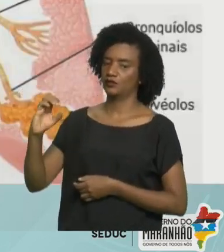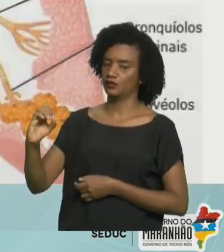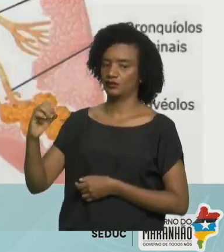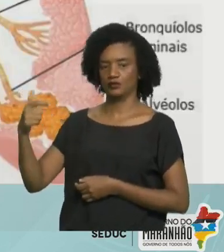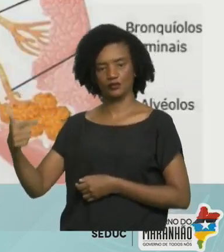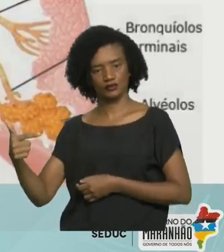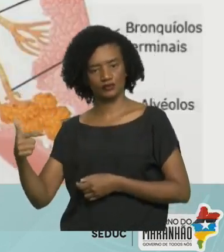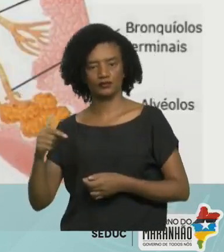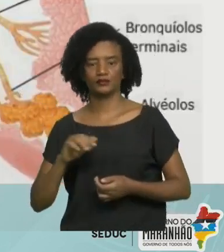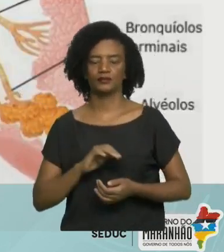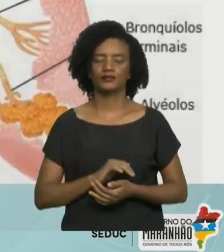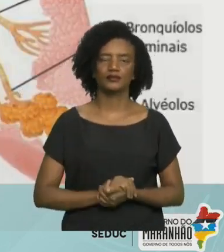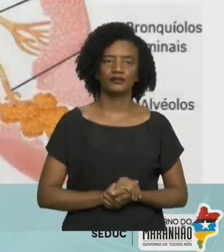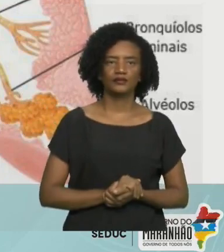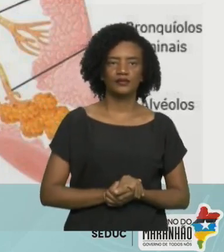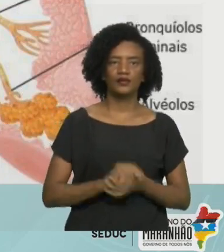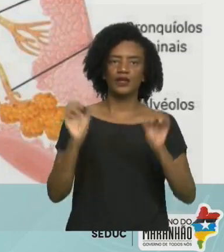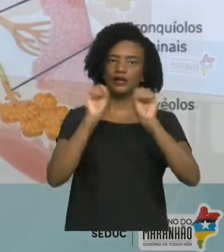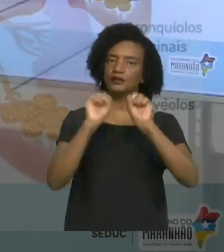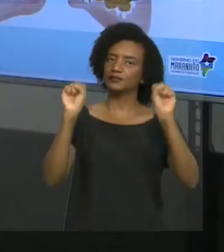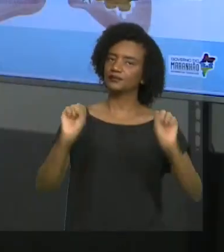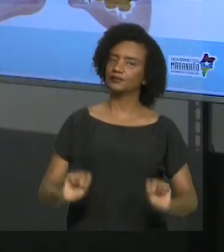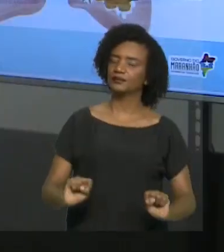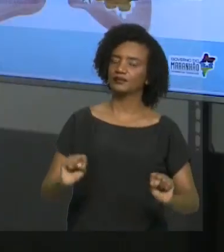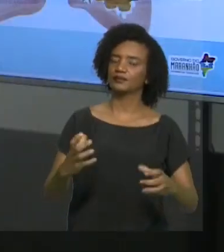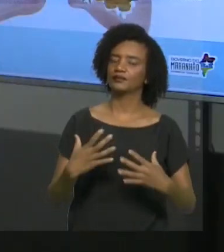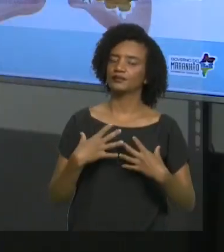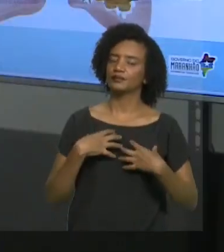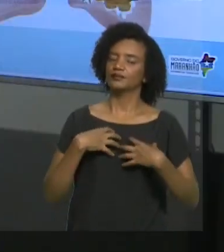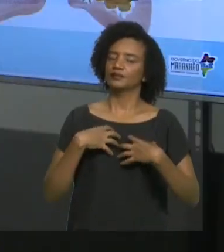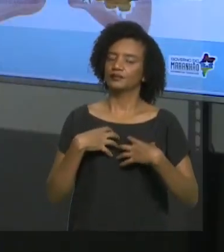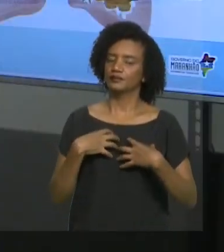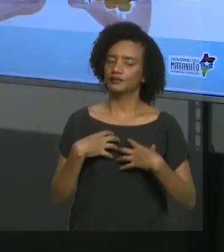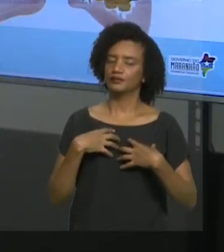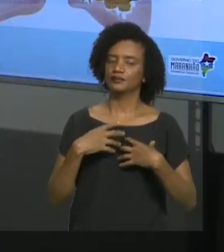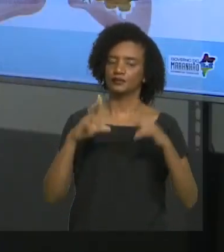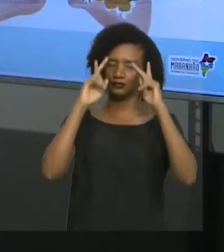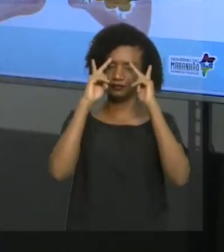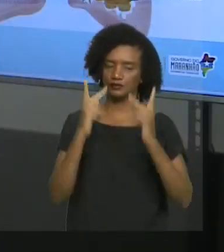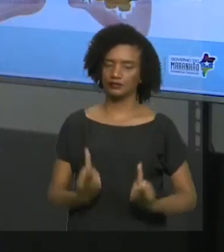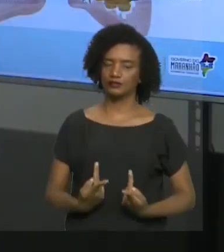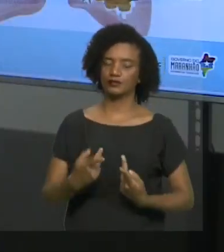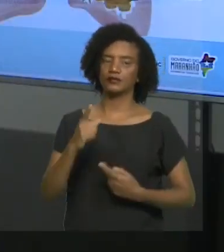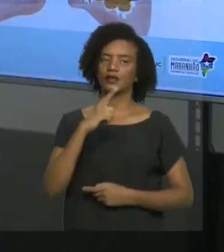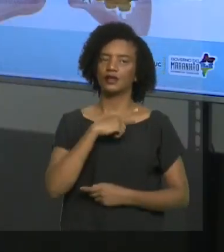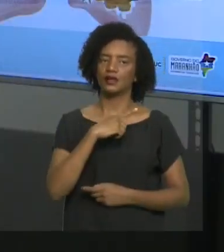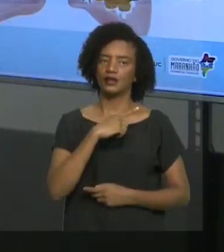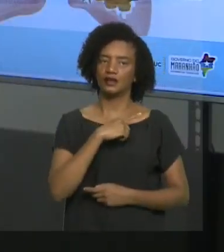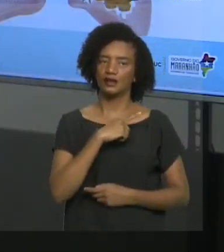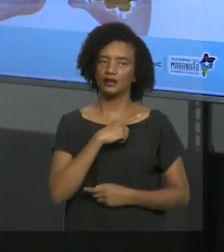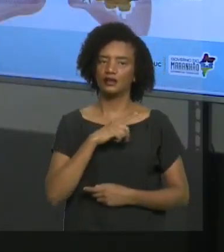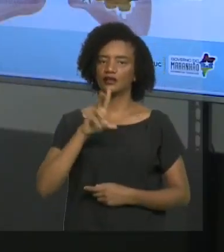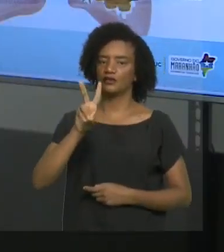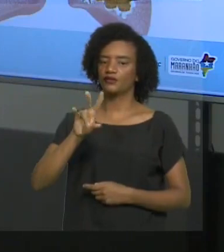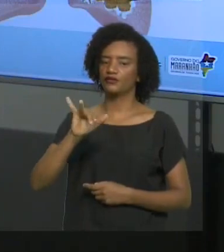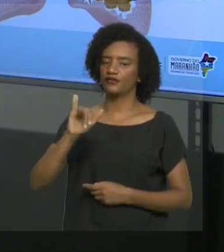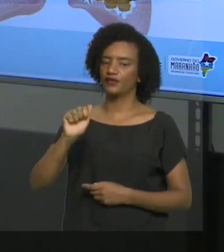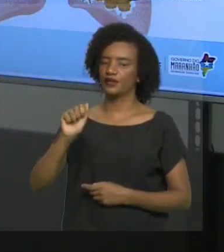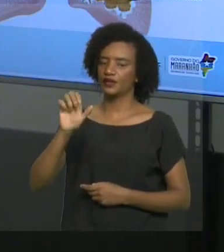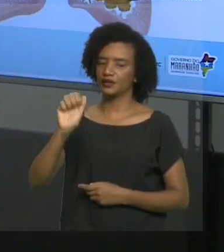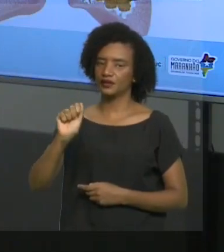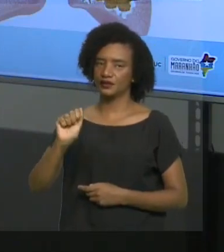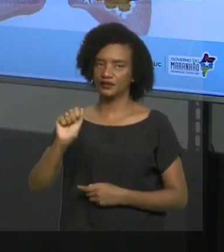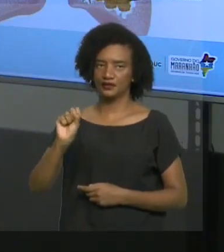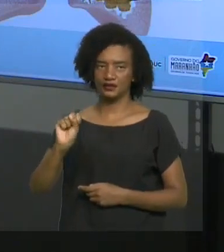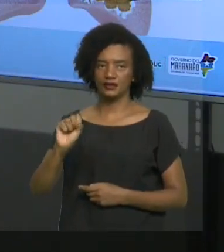O sistema respiratório humano, ele vai ser formado por vias aéreas, que é o trato respiratório superior,